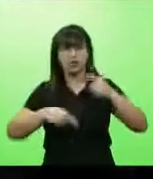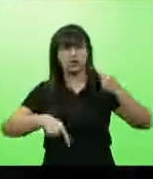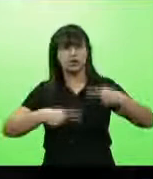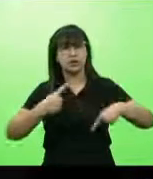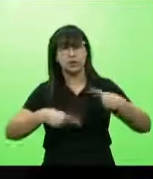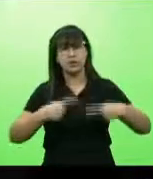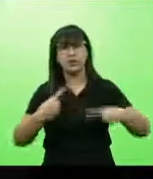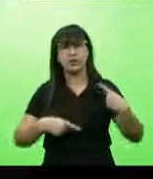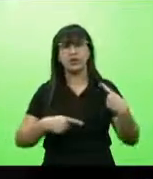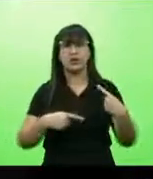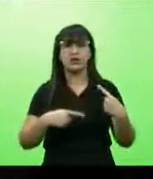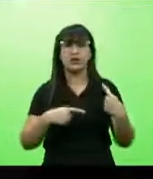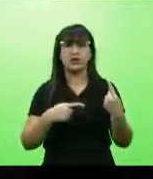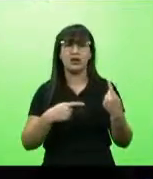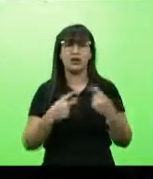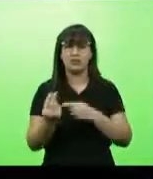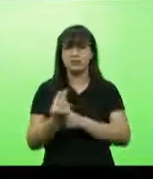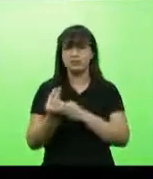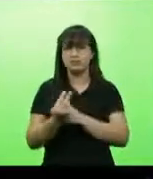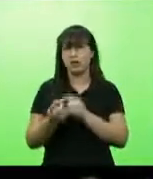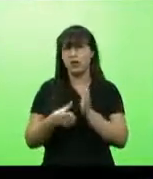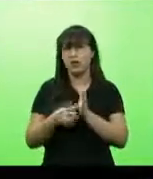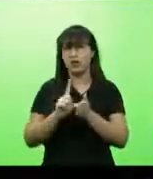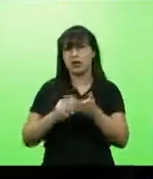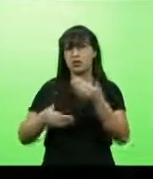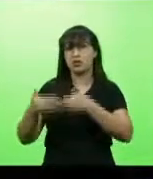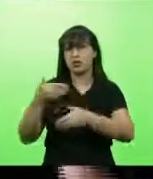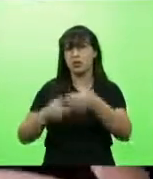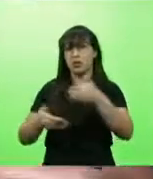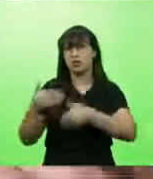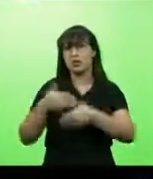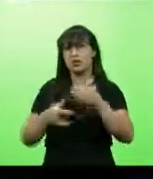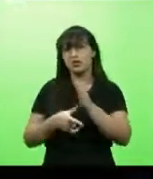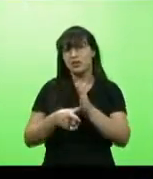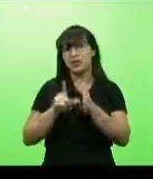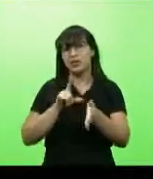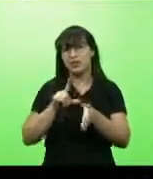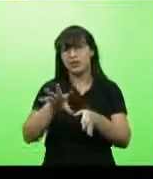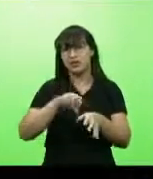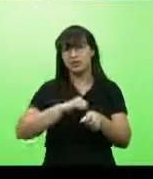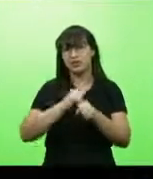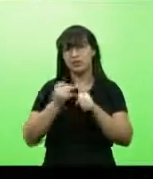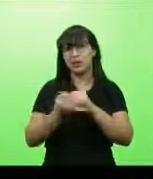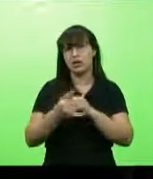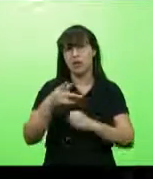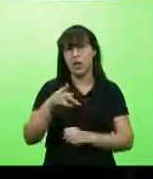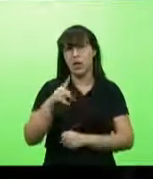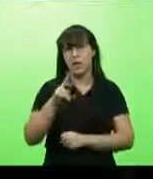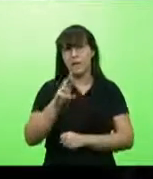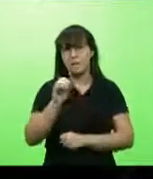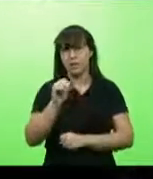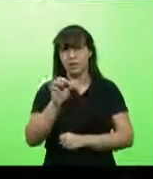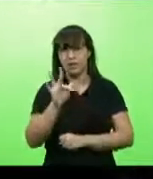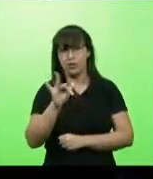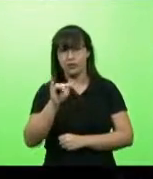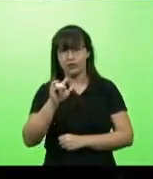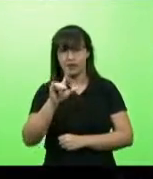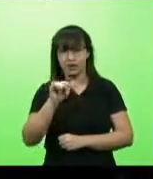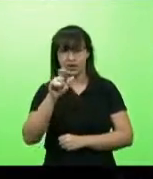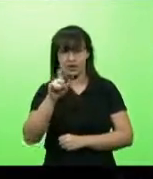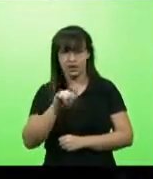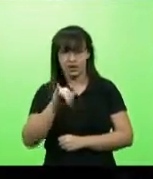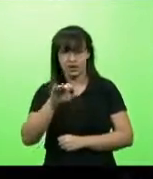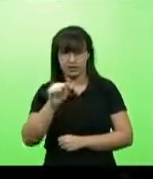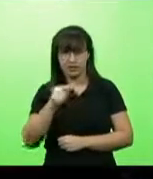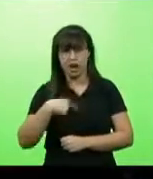também sobre a prevenção, sobre o tratamento precoce, a profilaxia. Então, é importante, sim, meu voto